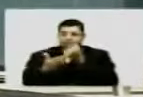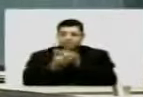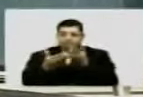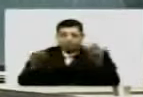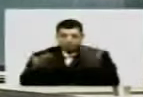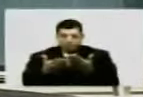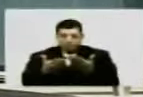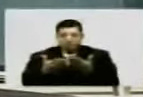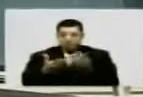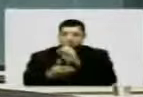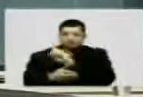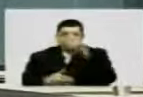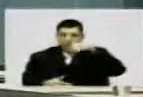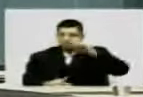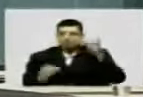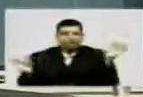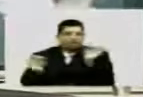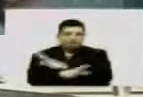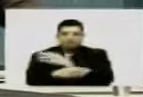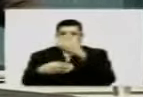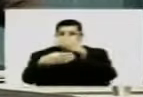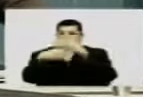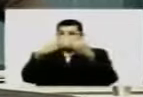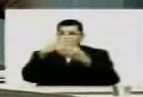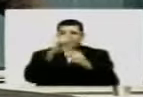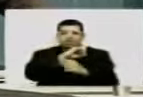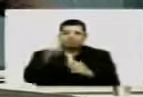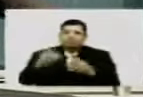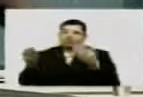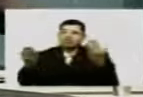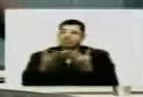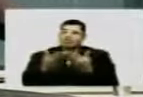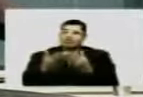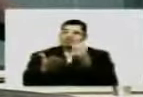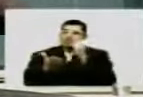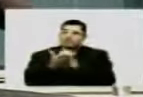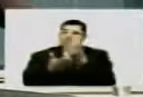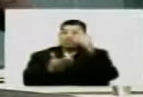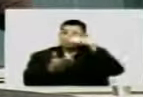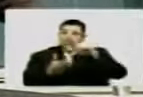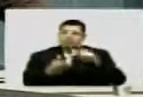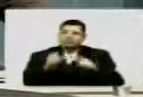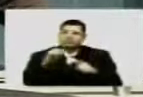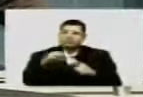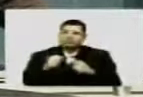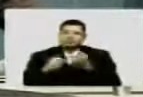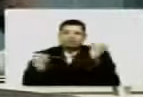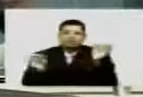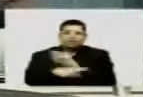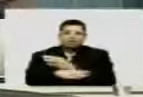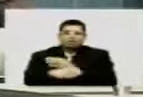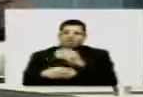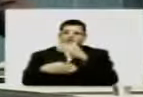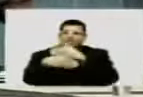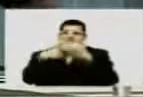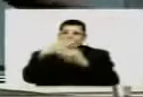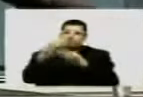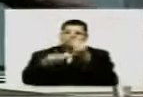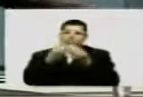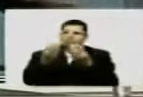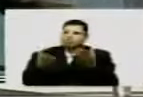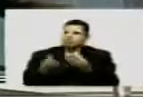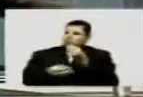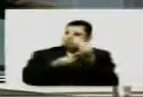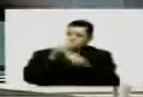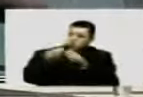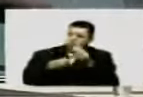pactual não vai terminar a obra. E agora vão contratar um consórcio para terminar a obra. E